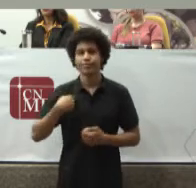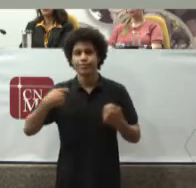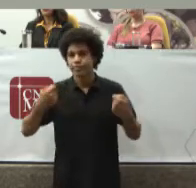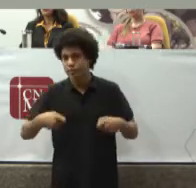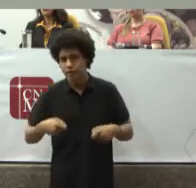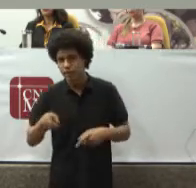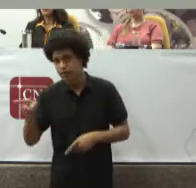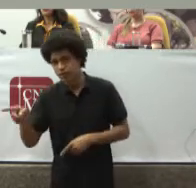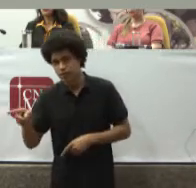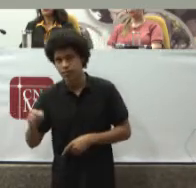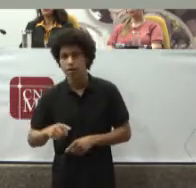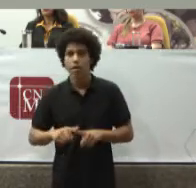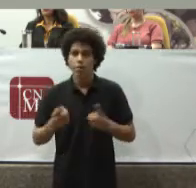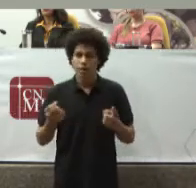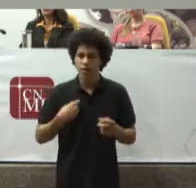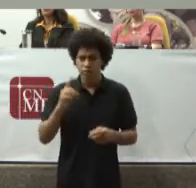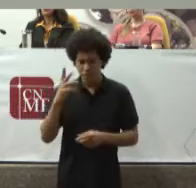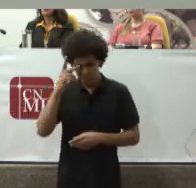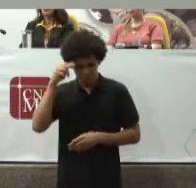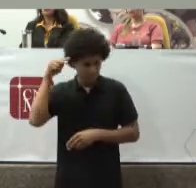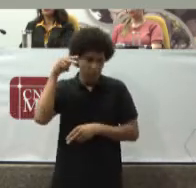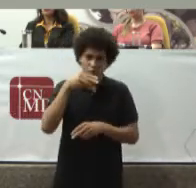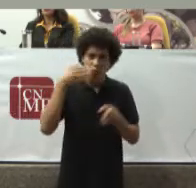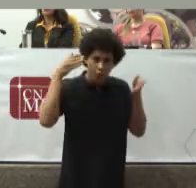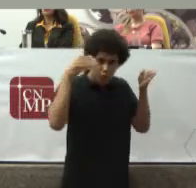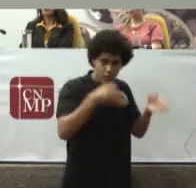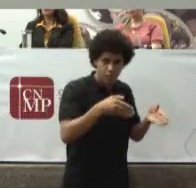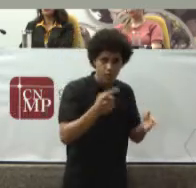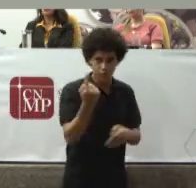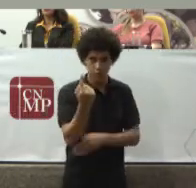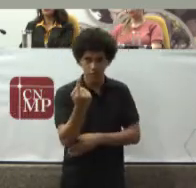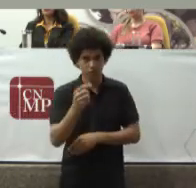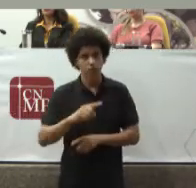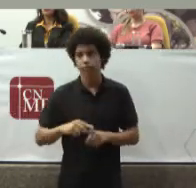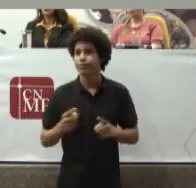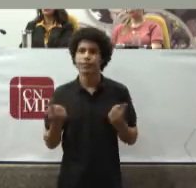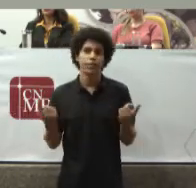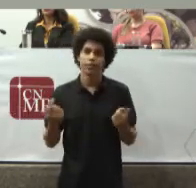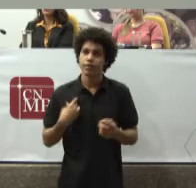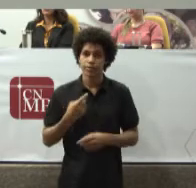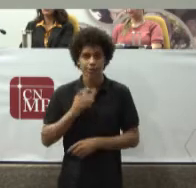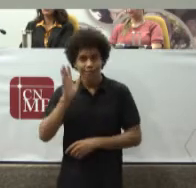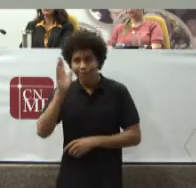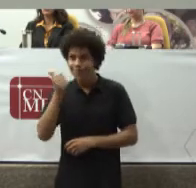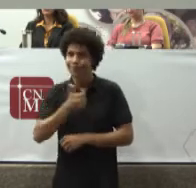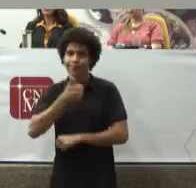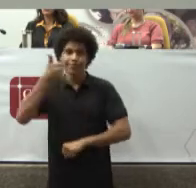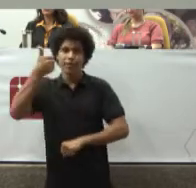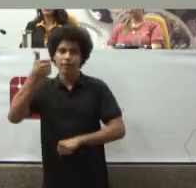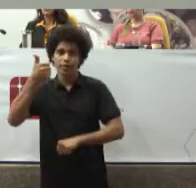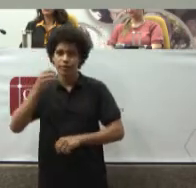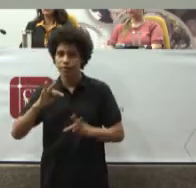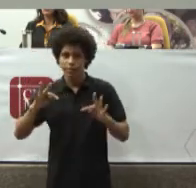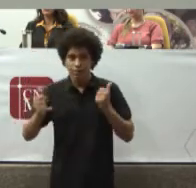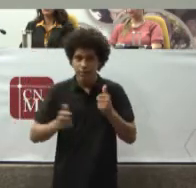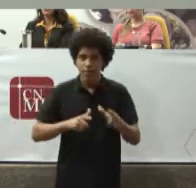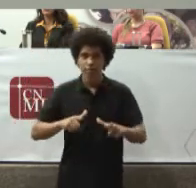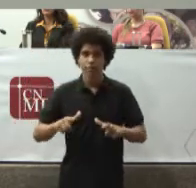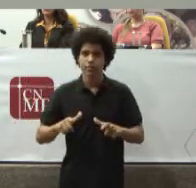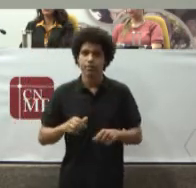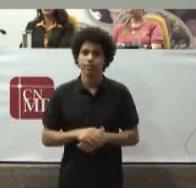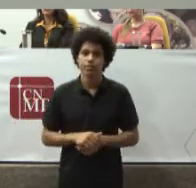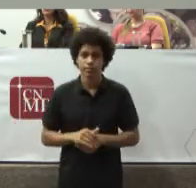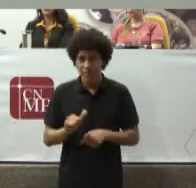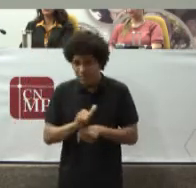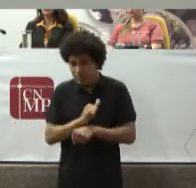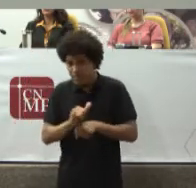Mas que socorrem Pessoas Específicas Talvez Talvez Não seja A melhor Estratégia De atuação